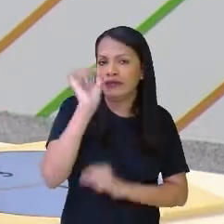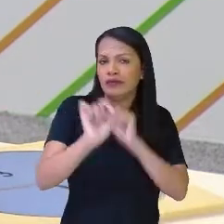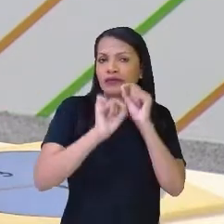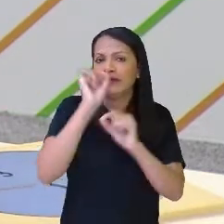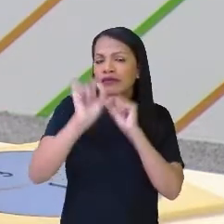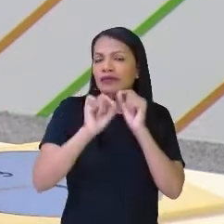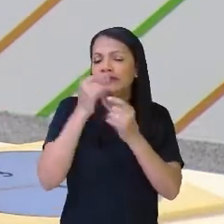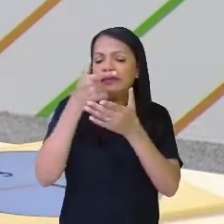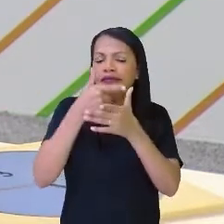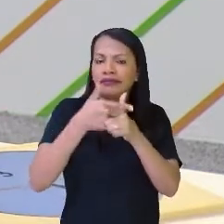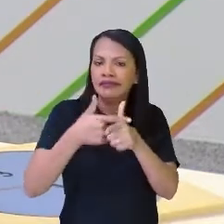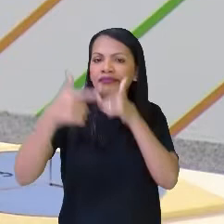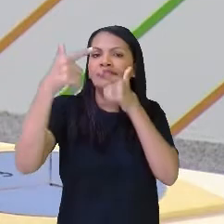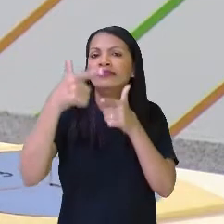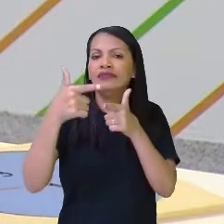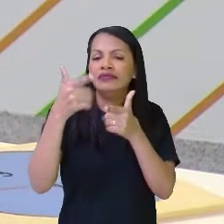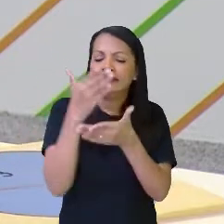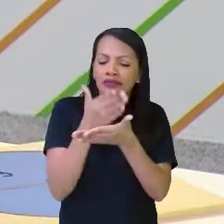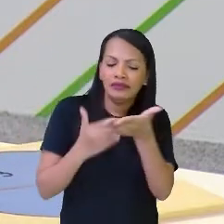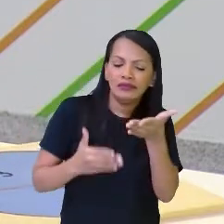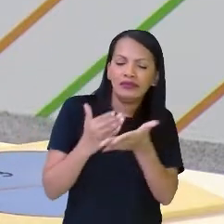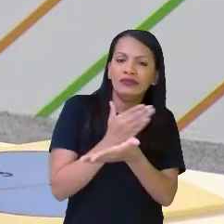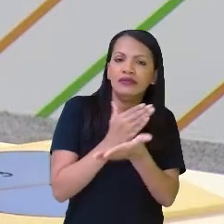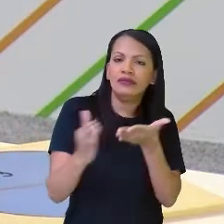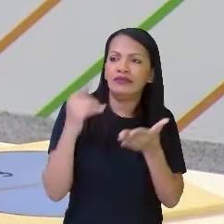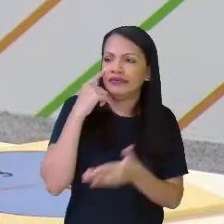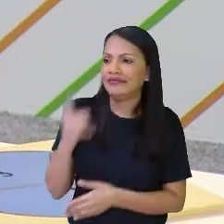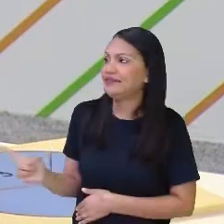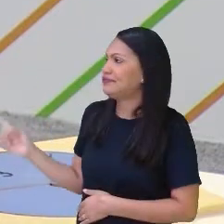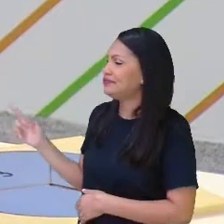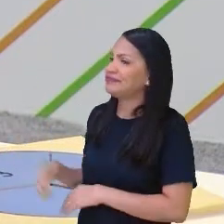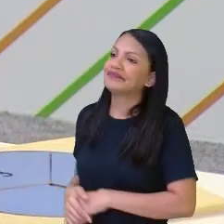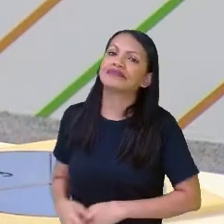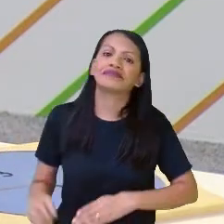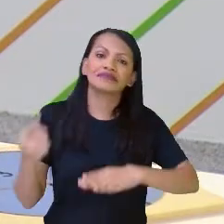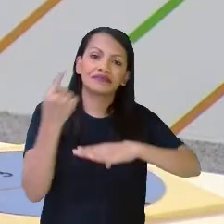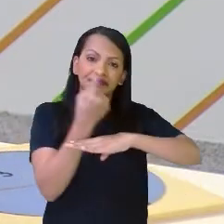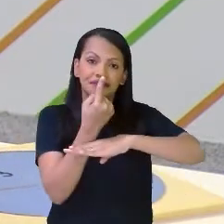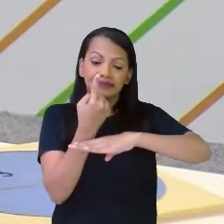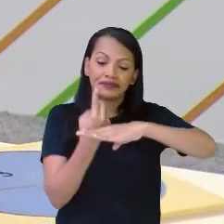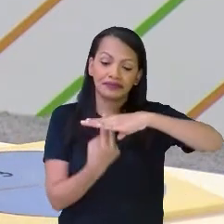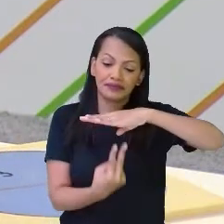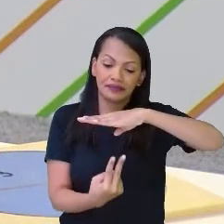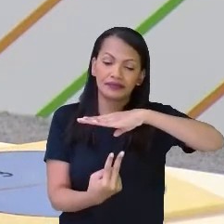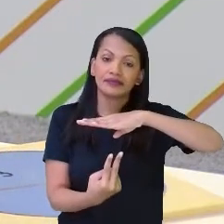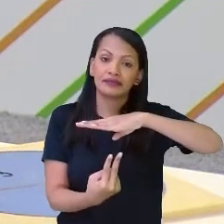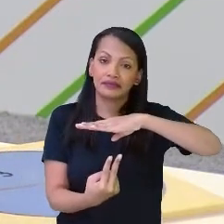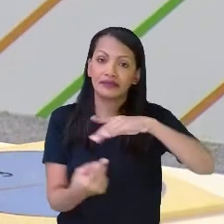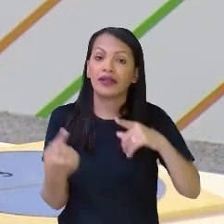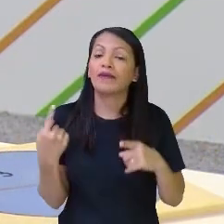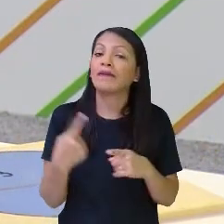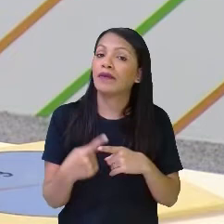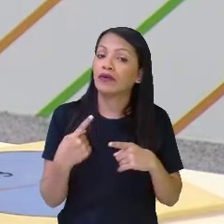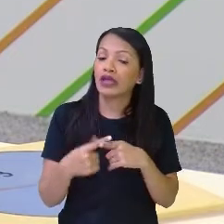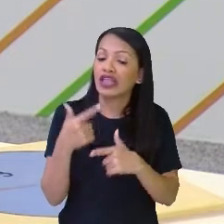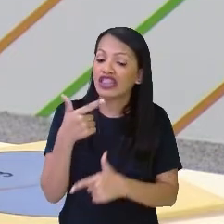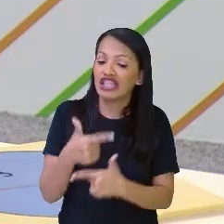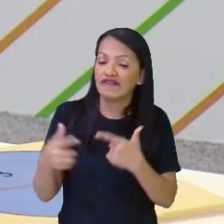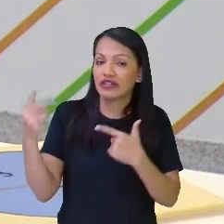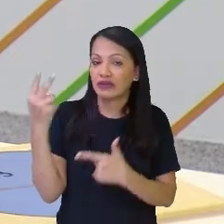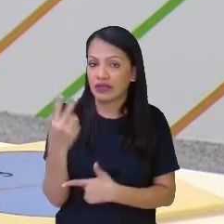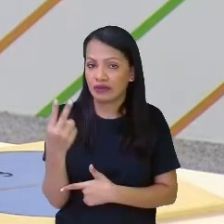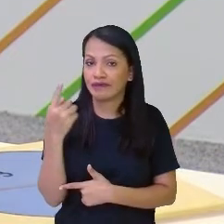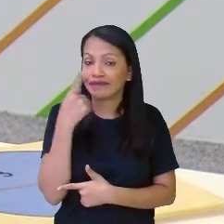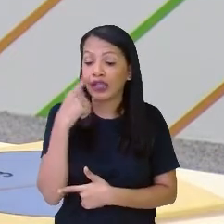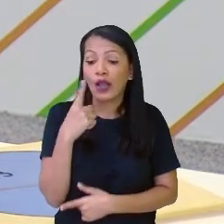ele vai estar dividido ao meio e se escreve assim, o 2 embaixo, porque o número de baixo